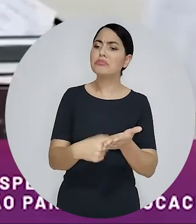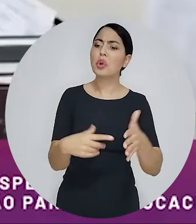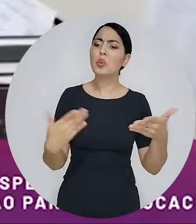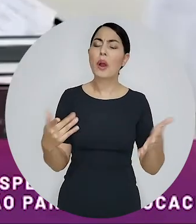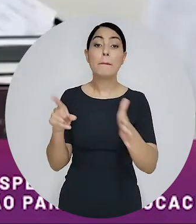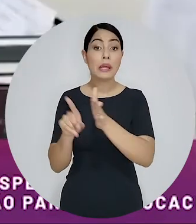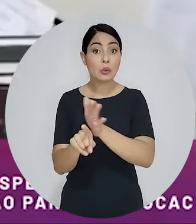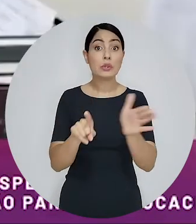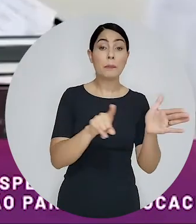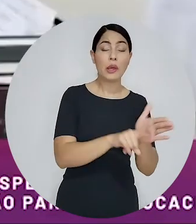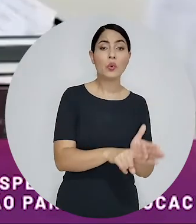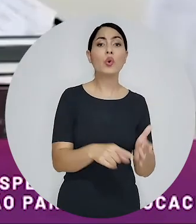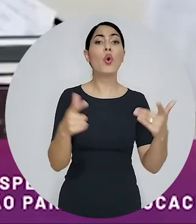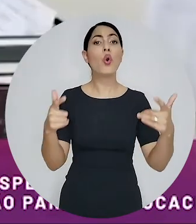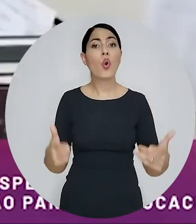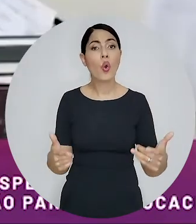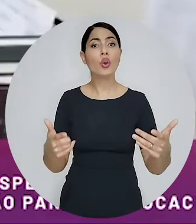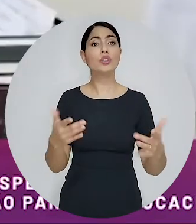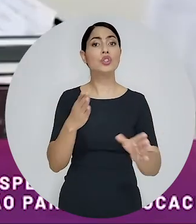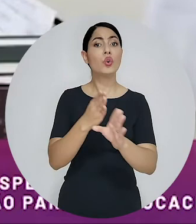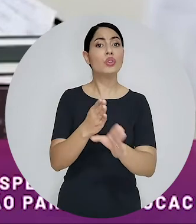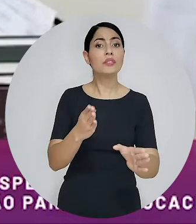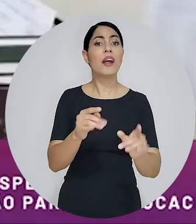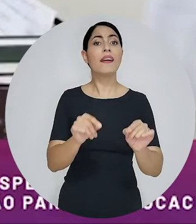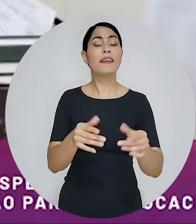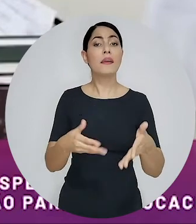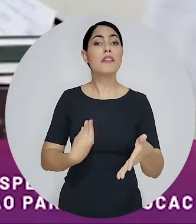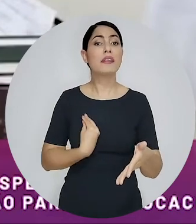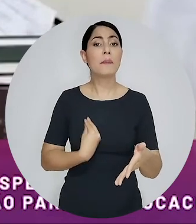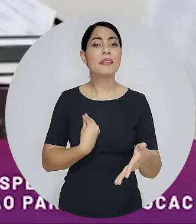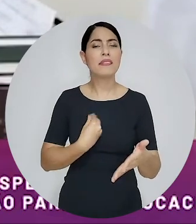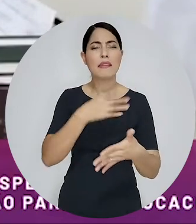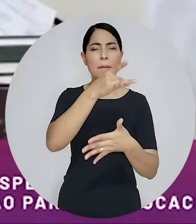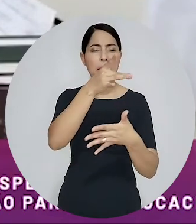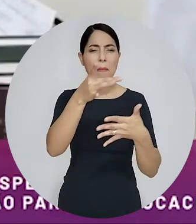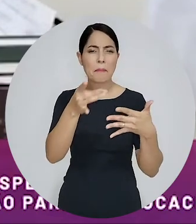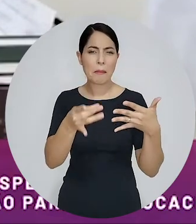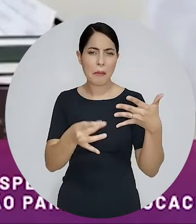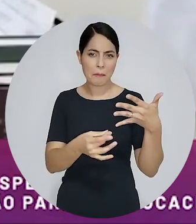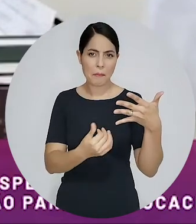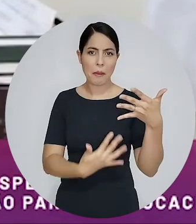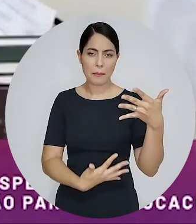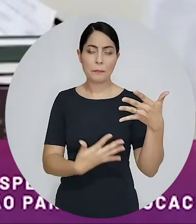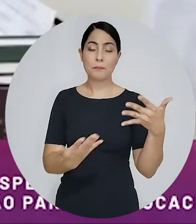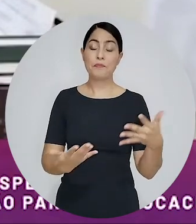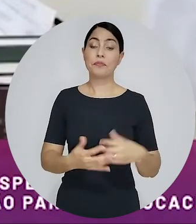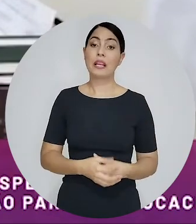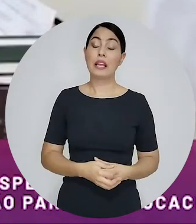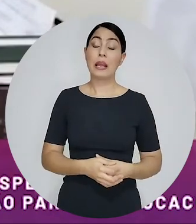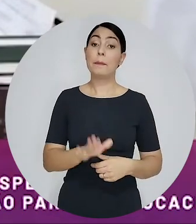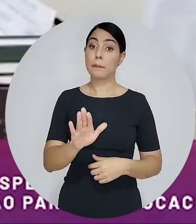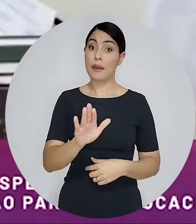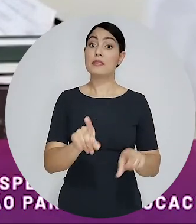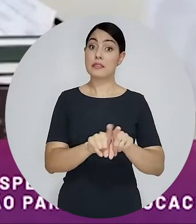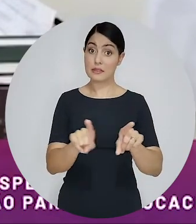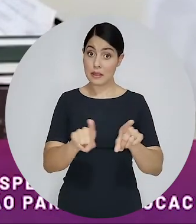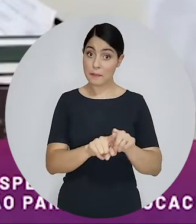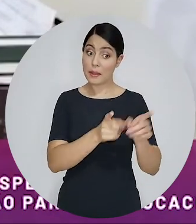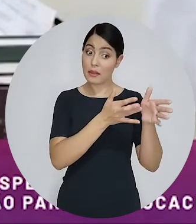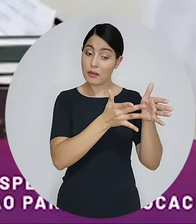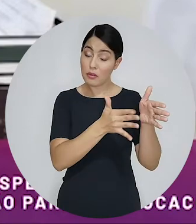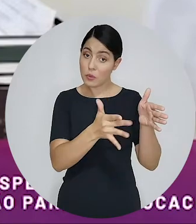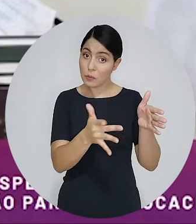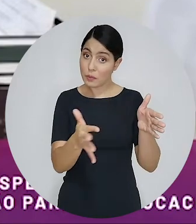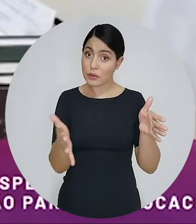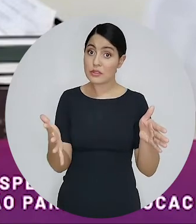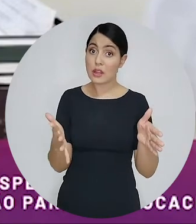querem se encontrar quem é que vai estar presente etc etc e dentro do processo ele também vai dar a